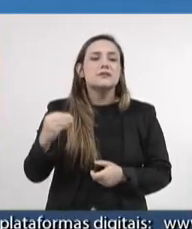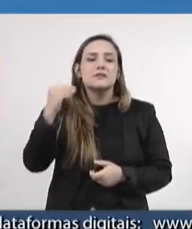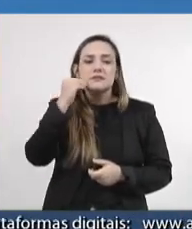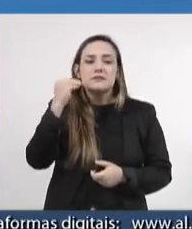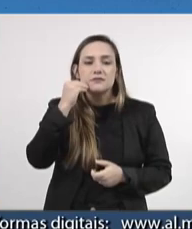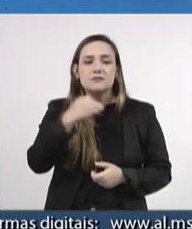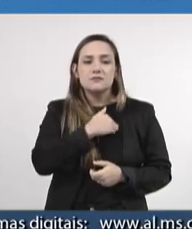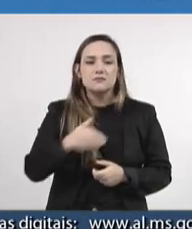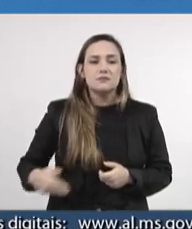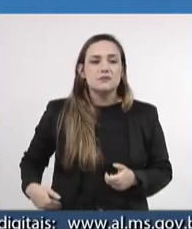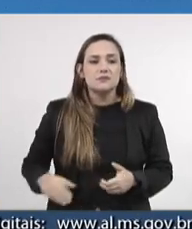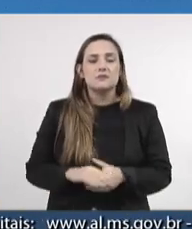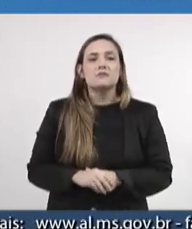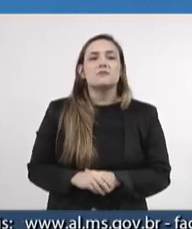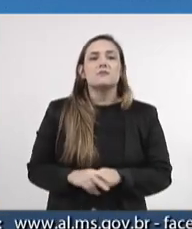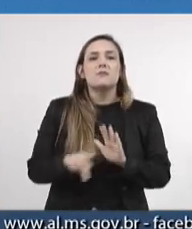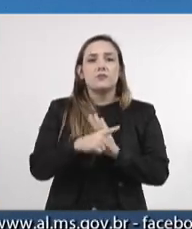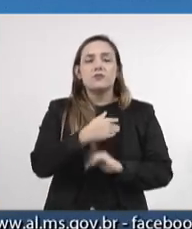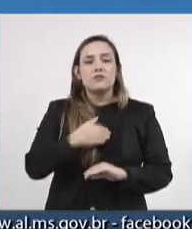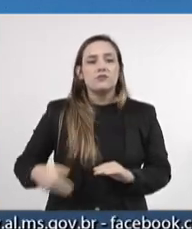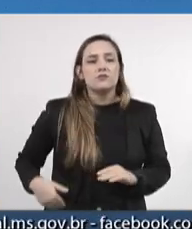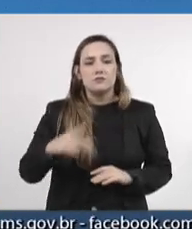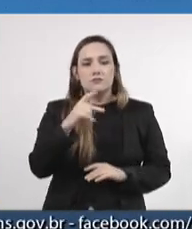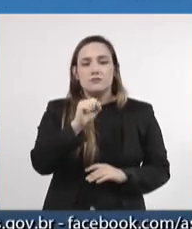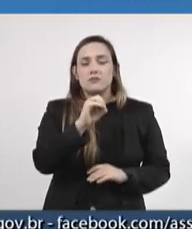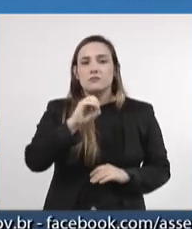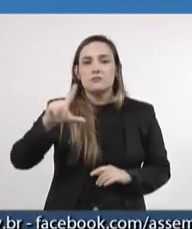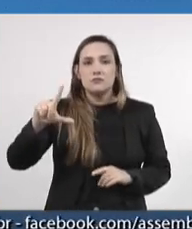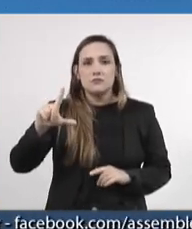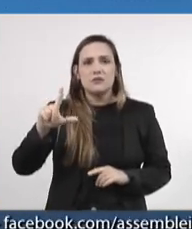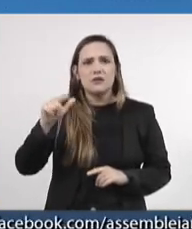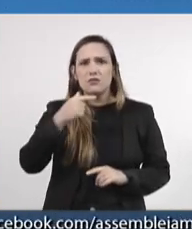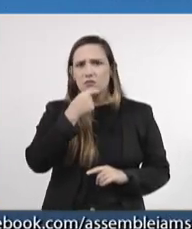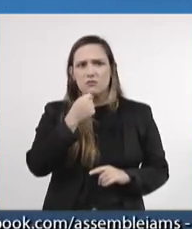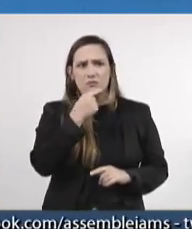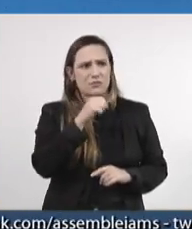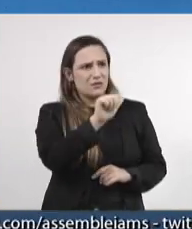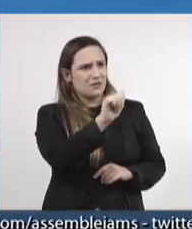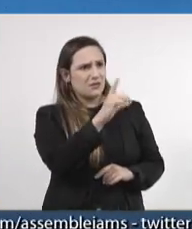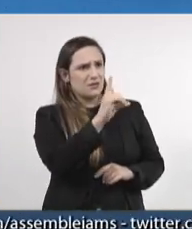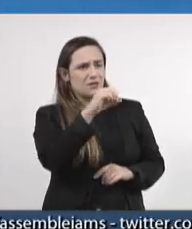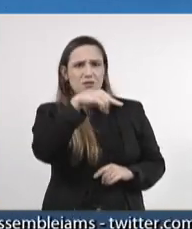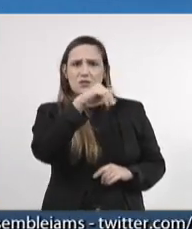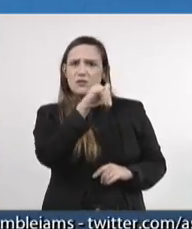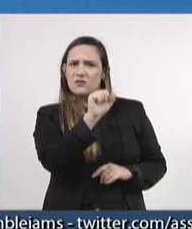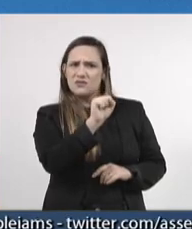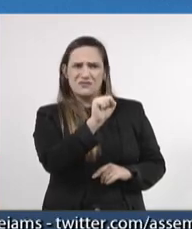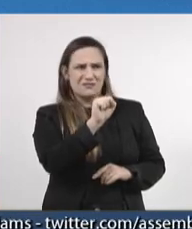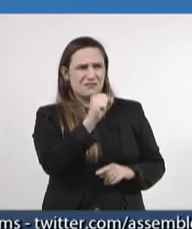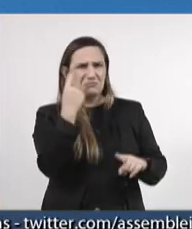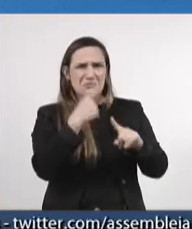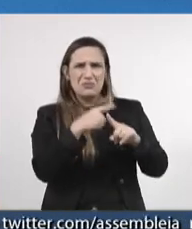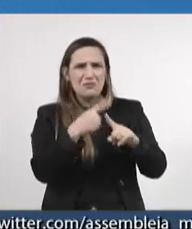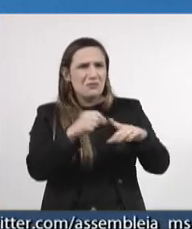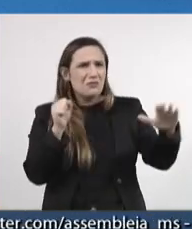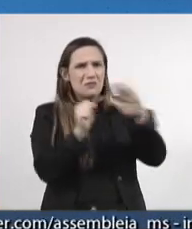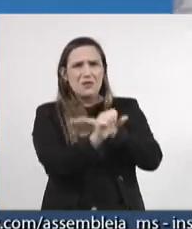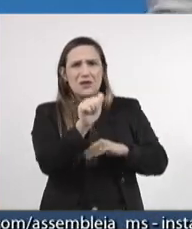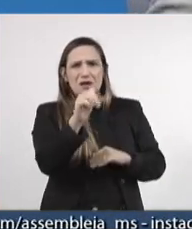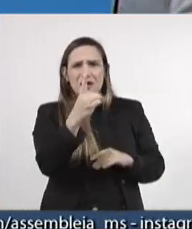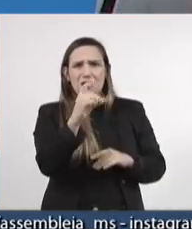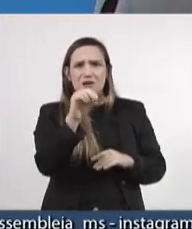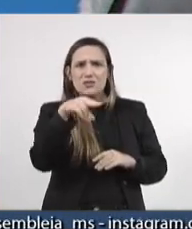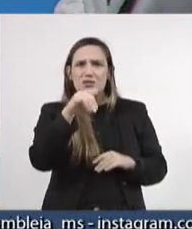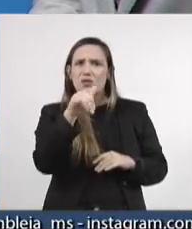ao governo do PSOL, o Adonis. Qual que o critério que o Eduardo Riedel usou para colocar o Adonis no governo